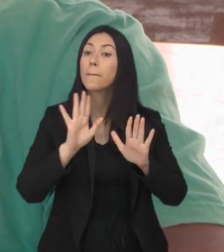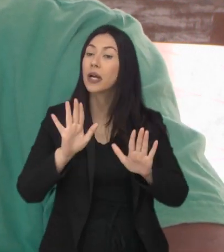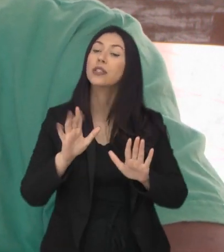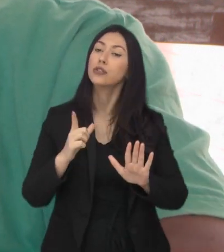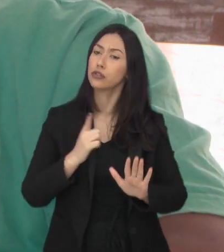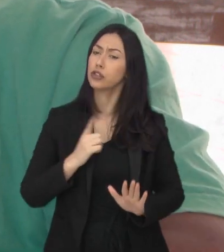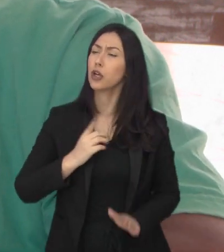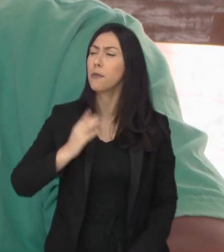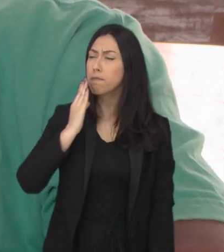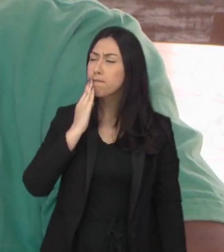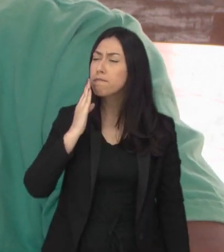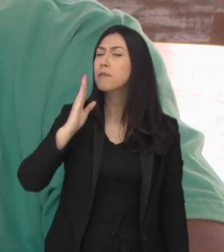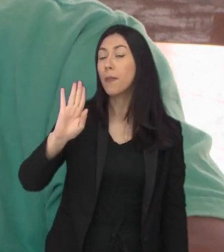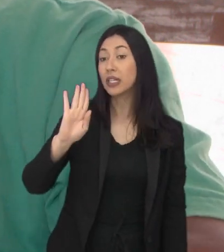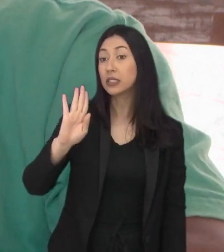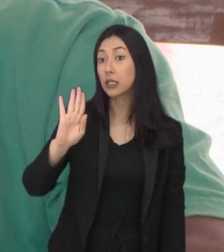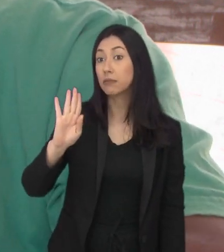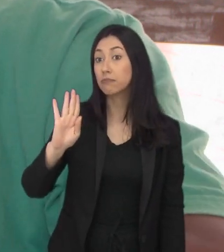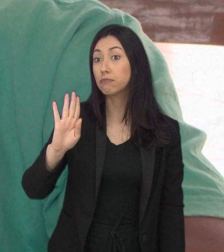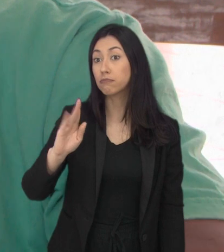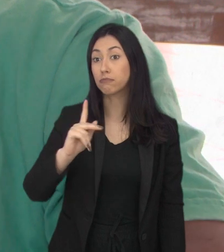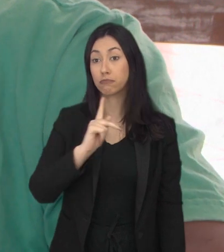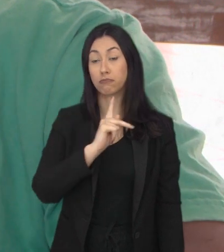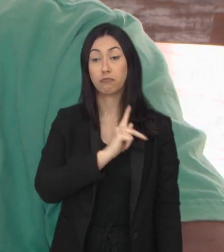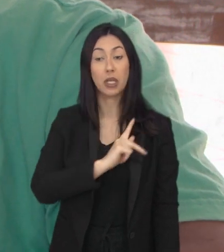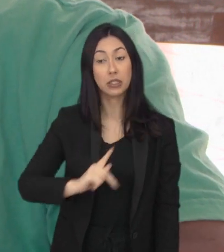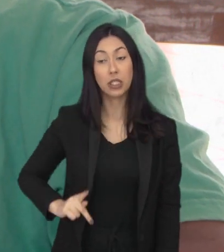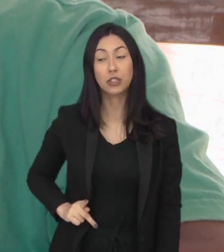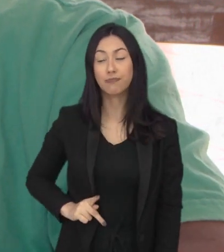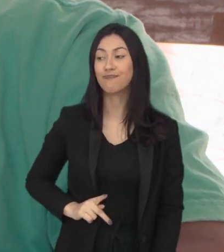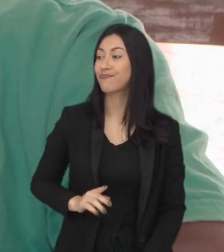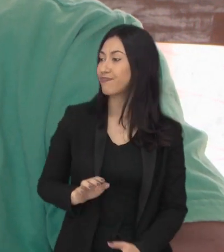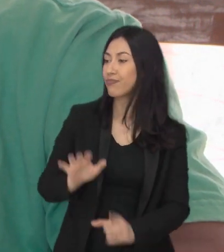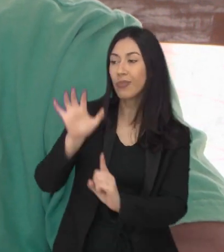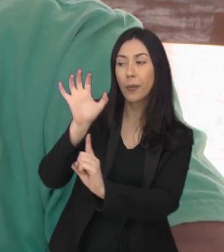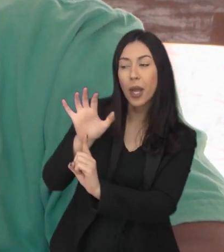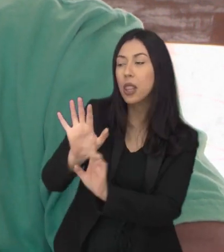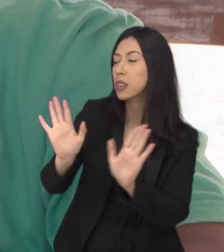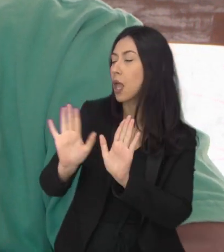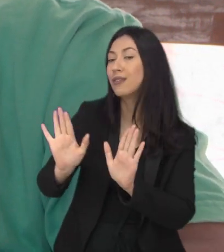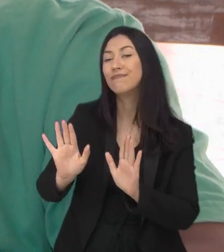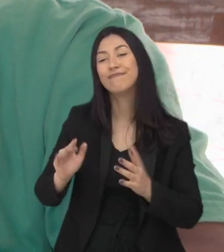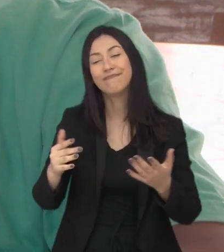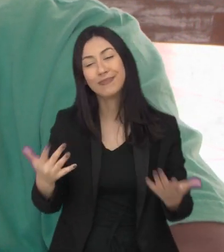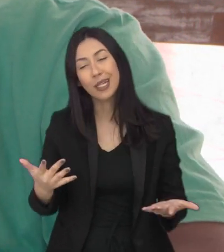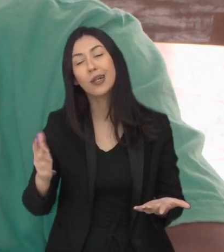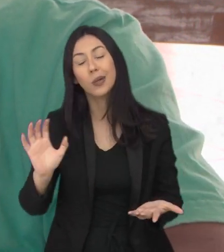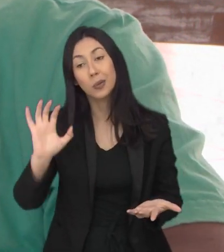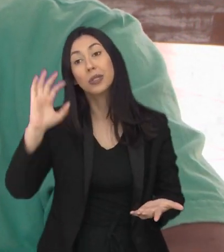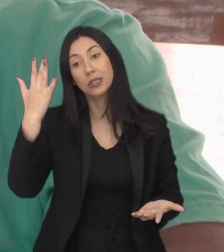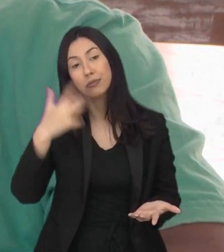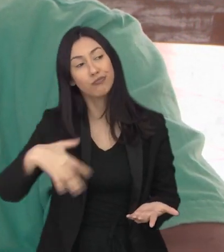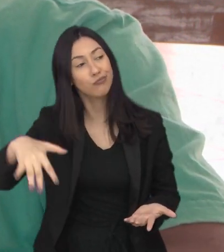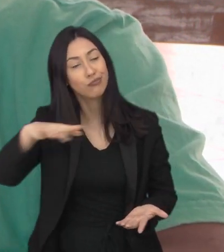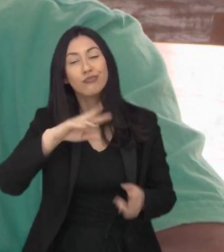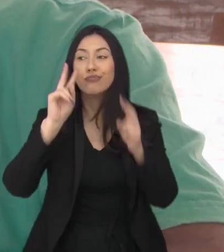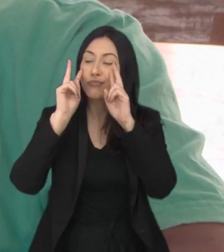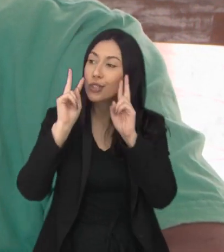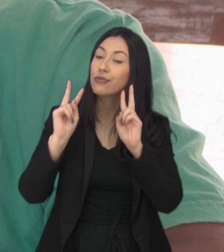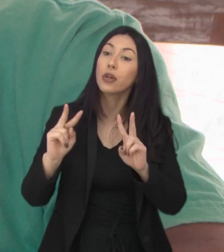promessa, um juramento por parte do presidente da Rússia que isso não voltaria a acontecer. E aconteceu, como todo mundo sabe.